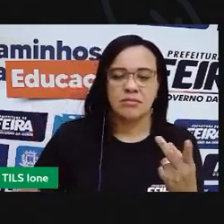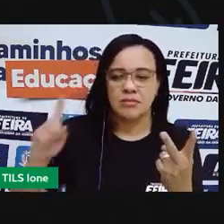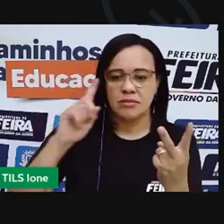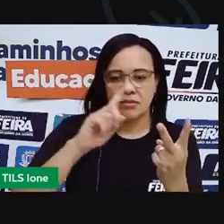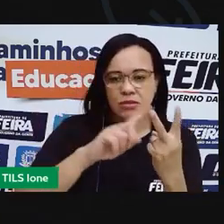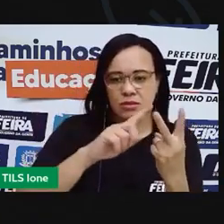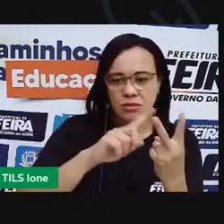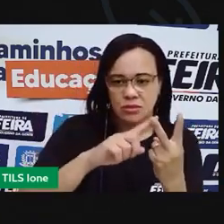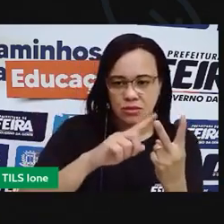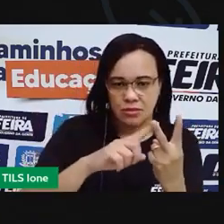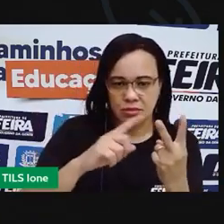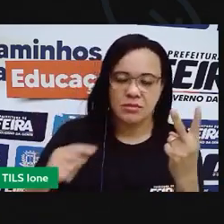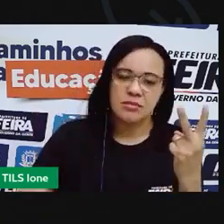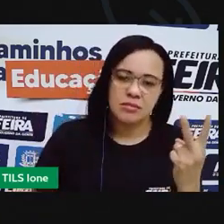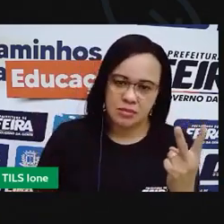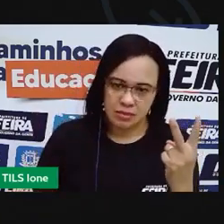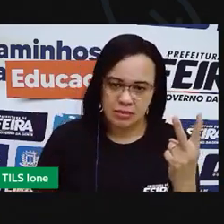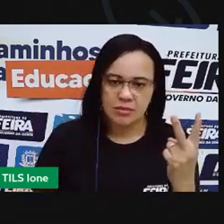retirar mais um